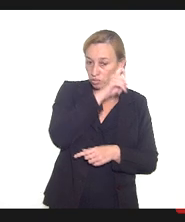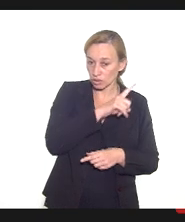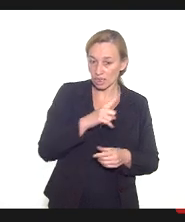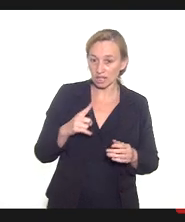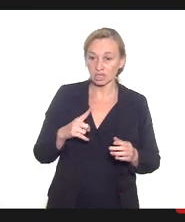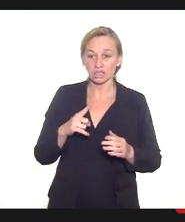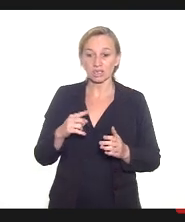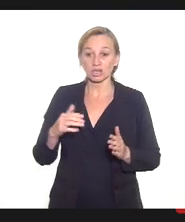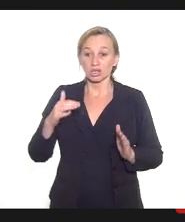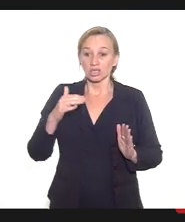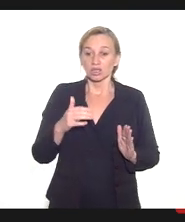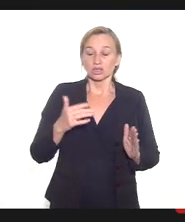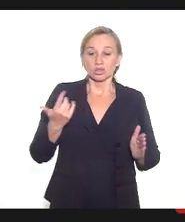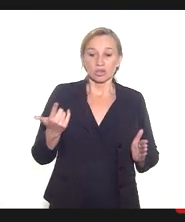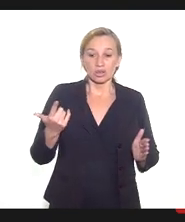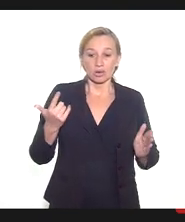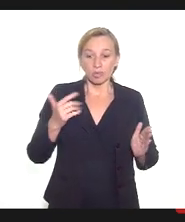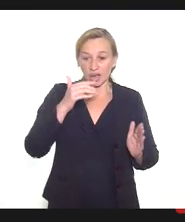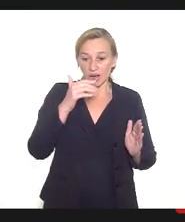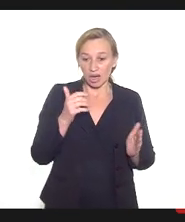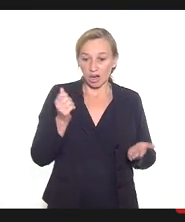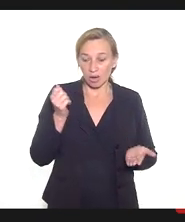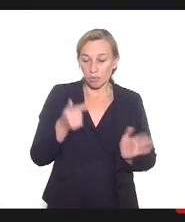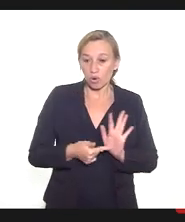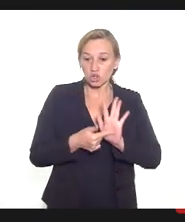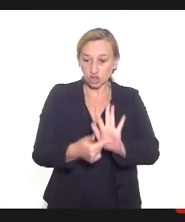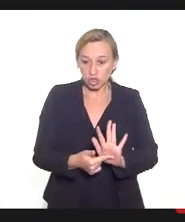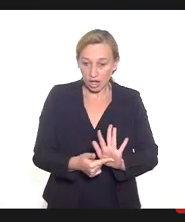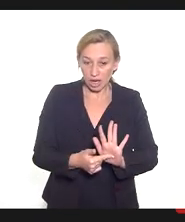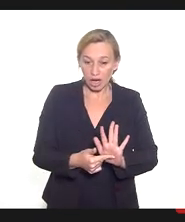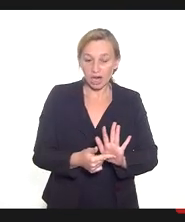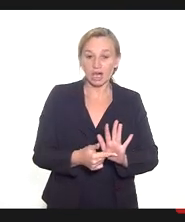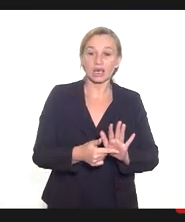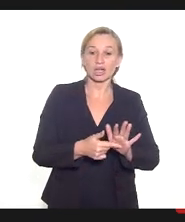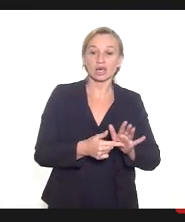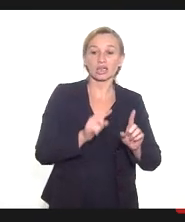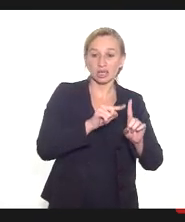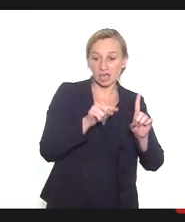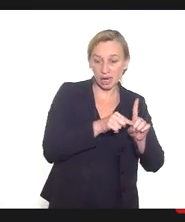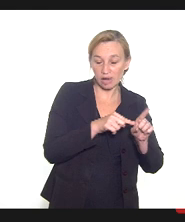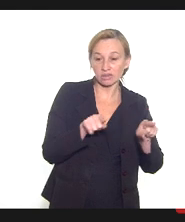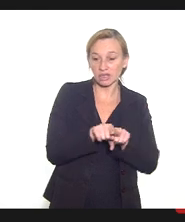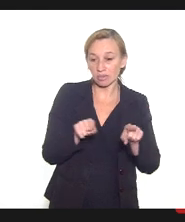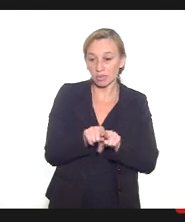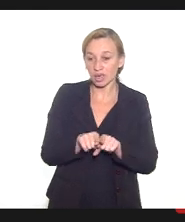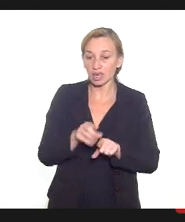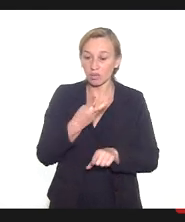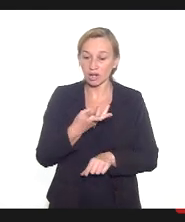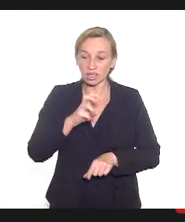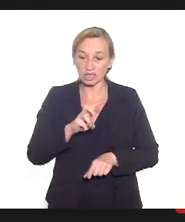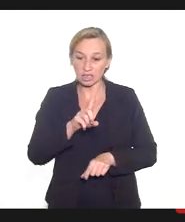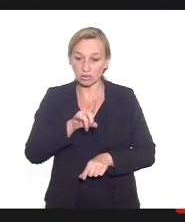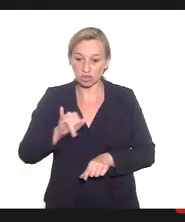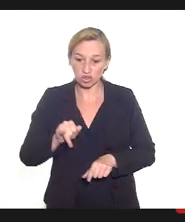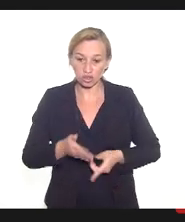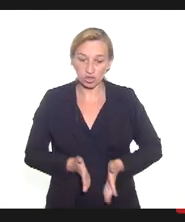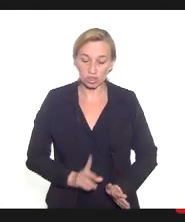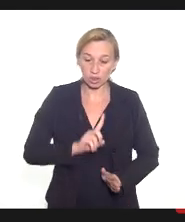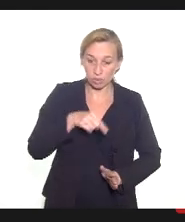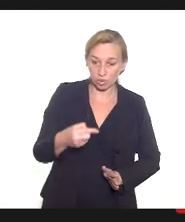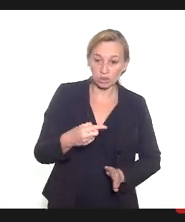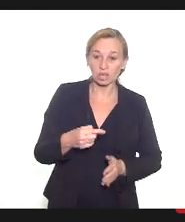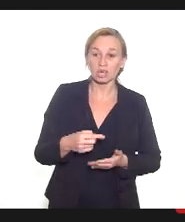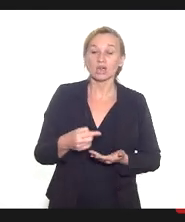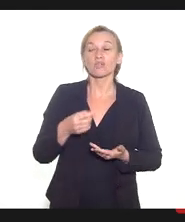comprovação da comorbidade, que exige que gestantes e puérperas vão atrás de atestados, e isso afeta, e eu vou explicar